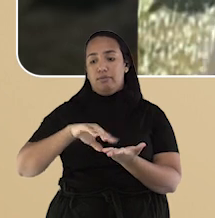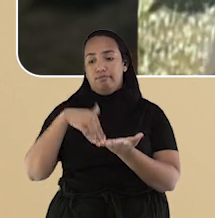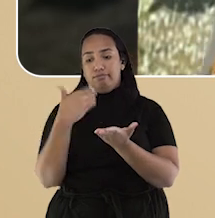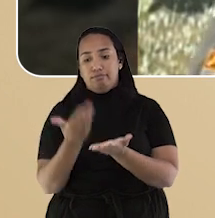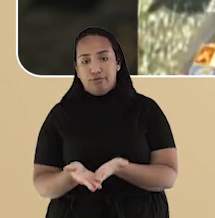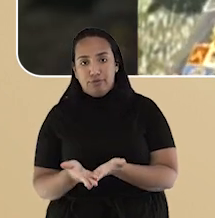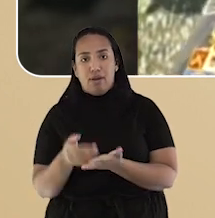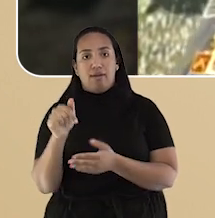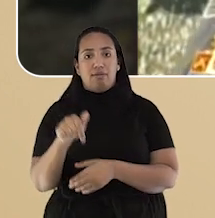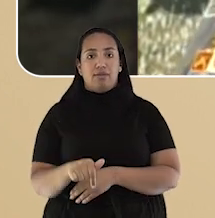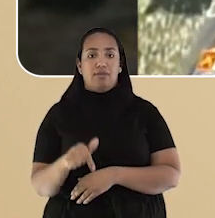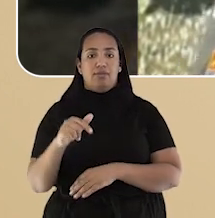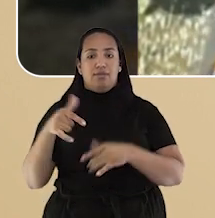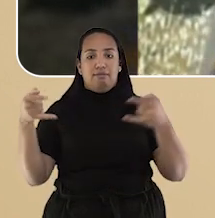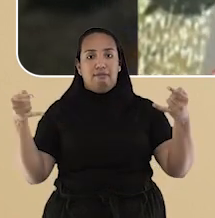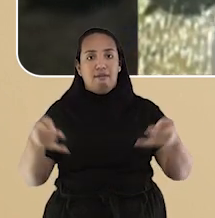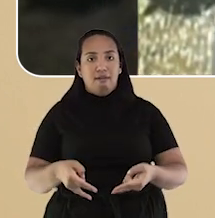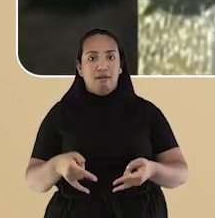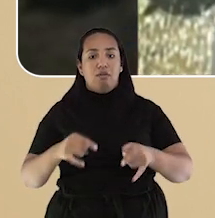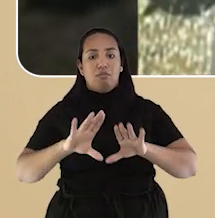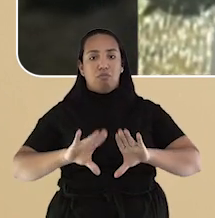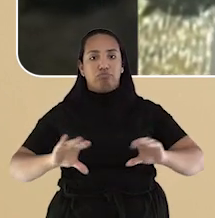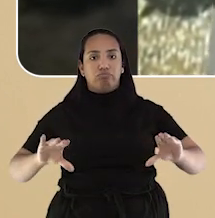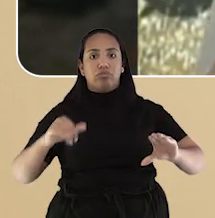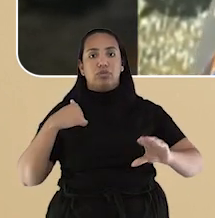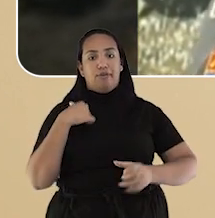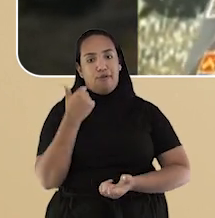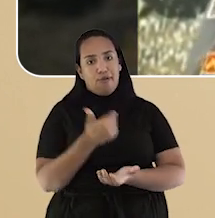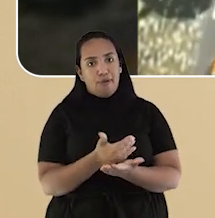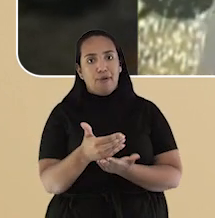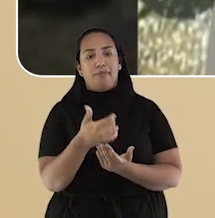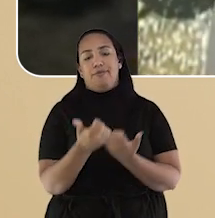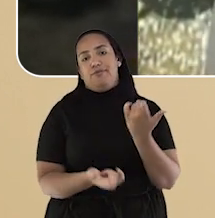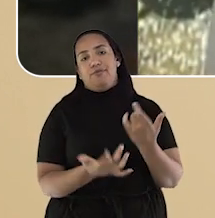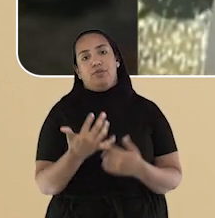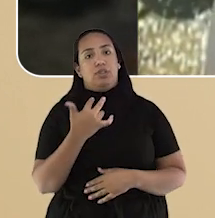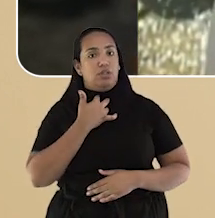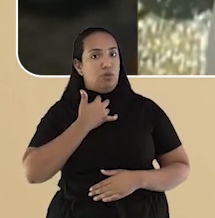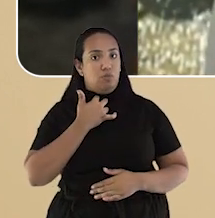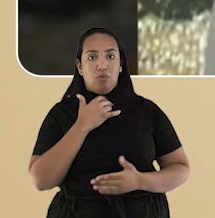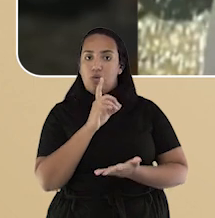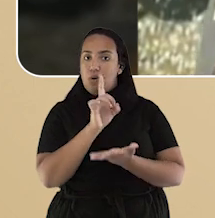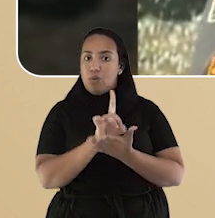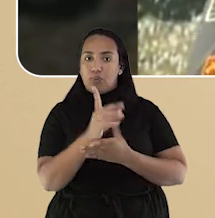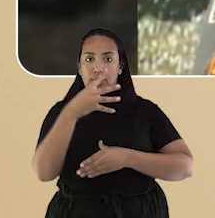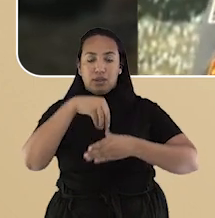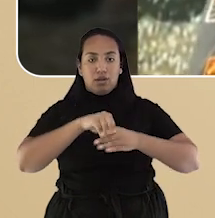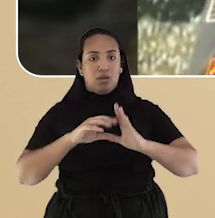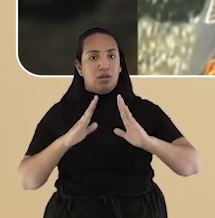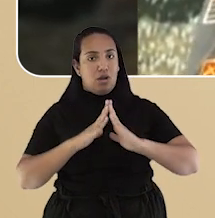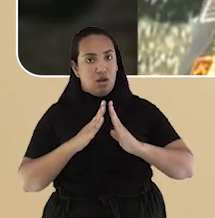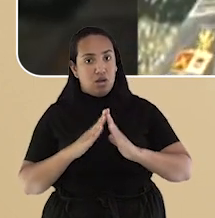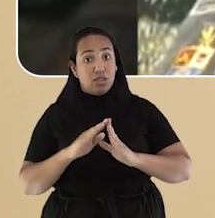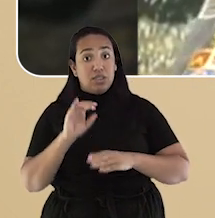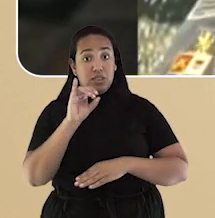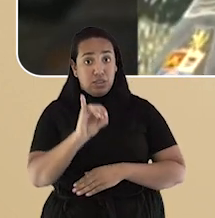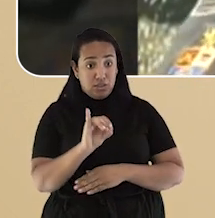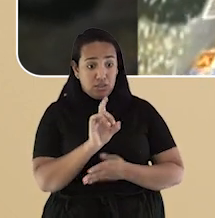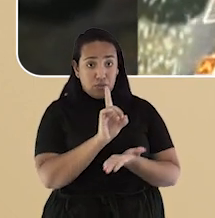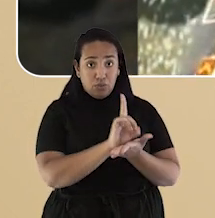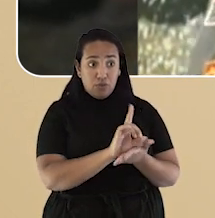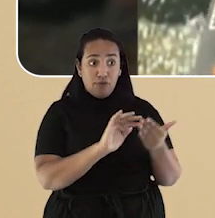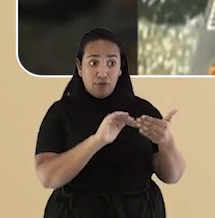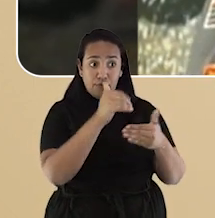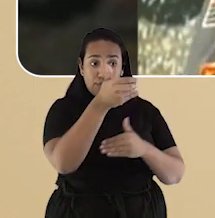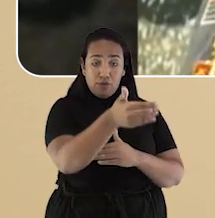de repente, pega na cortina, na cama, na colcha. Então, jamais acender vela no interior da residência, se for acender, acender fora,